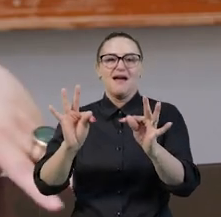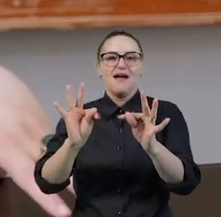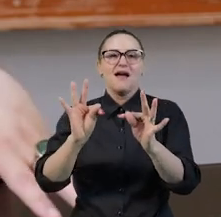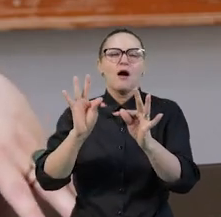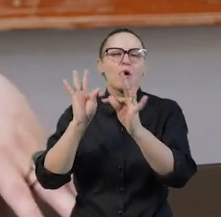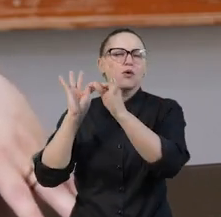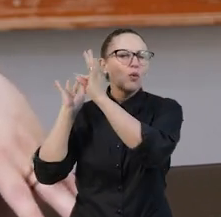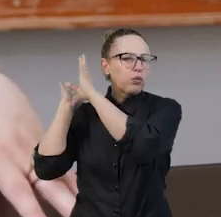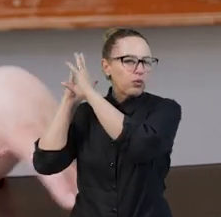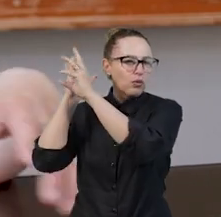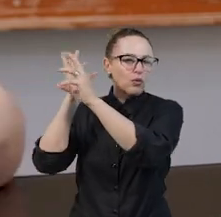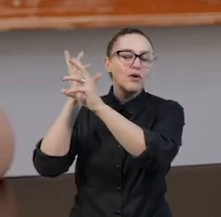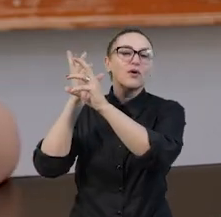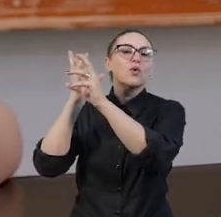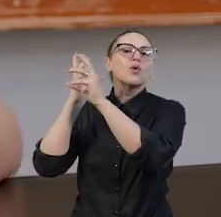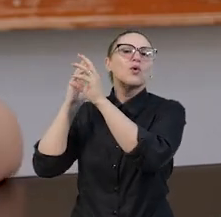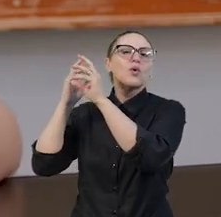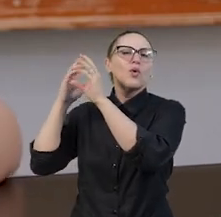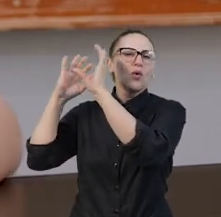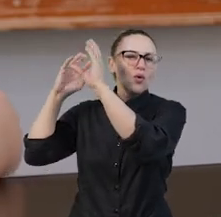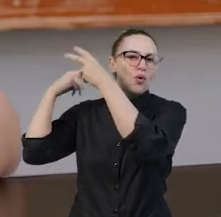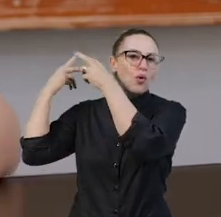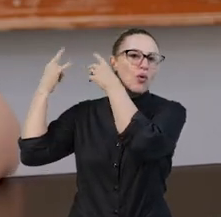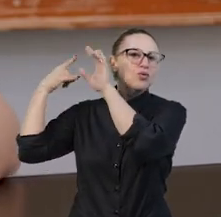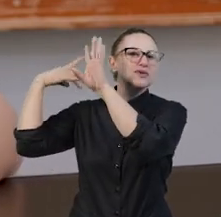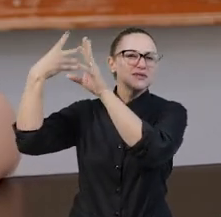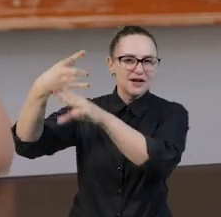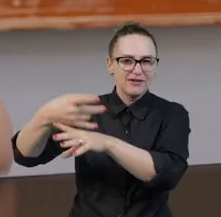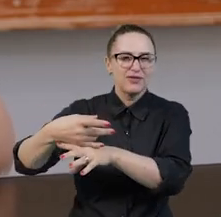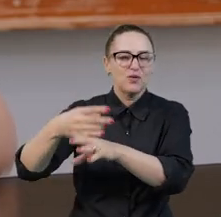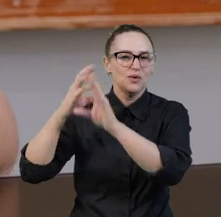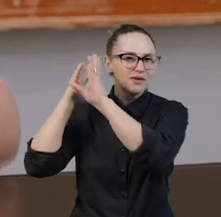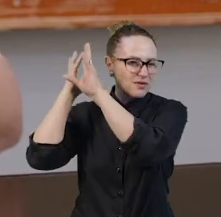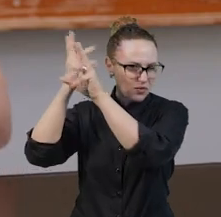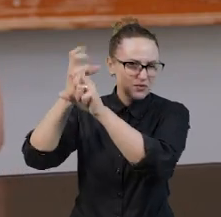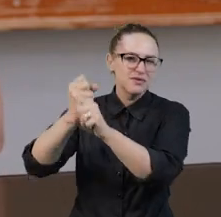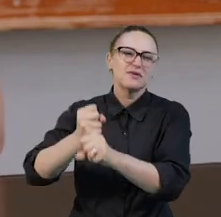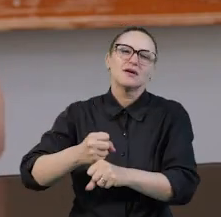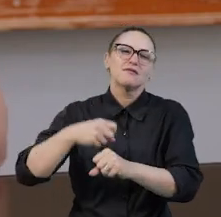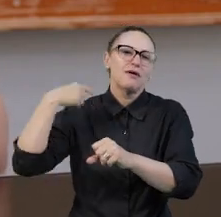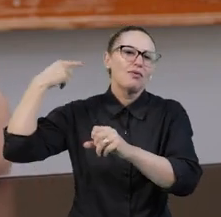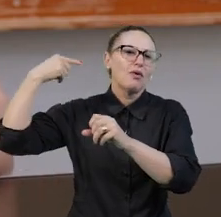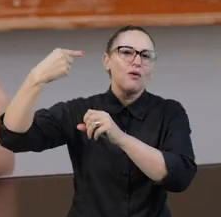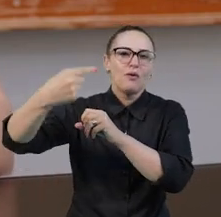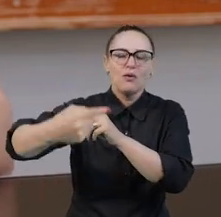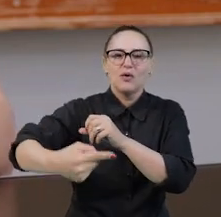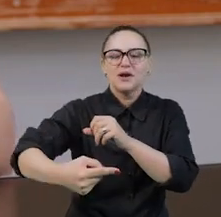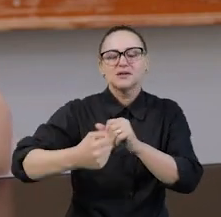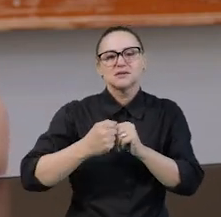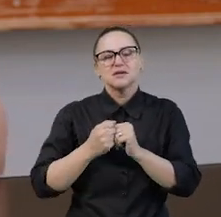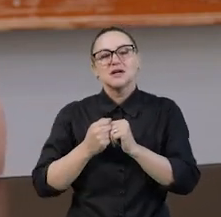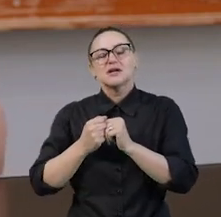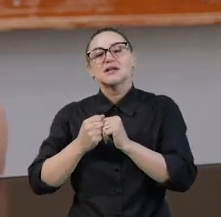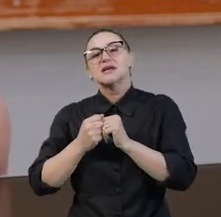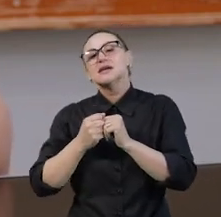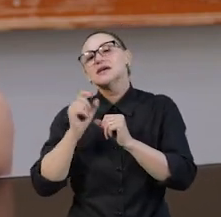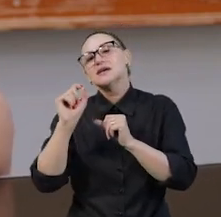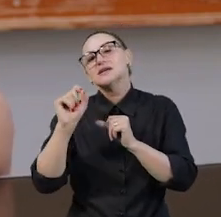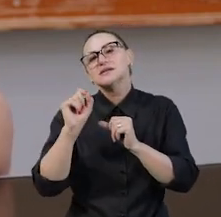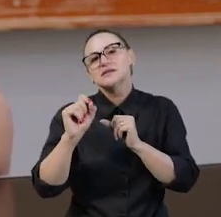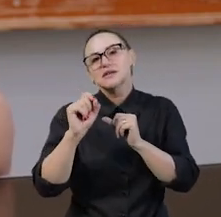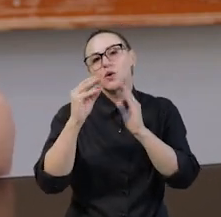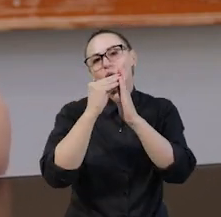denominadas tradicionais, não apenas para que nós conheçamos enquanto um construto histórico, um construto